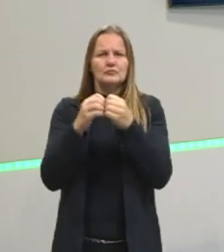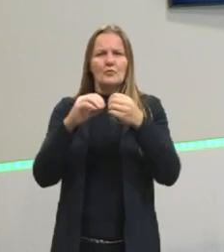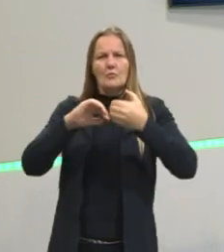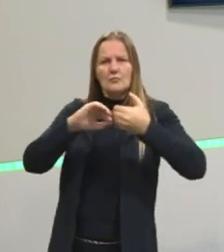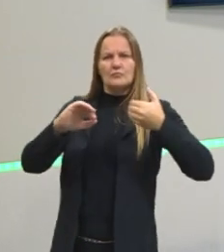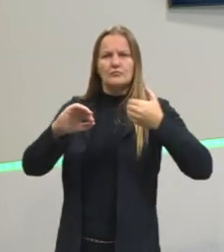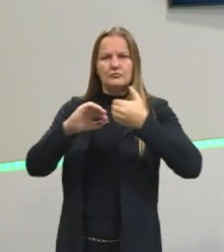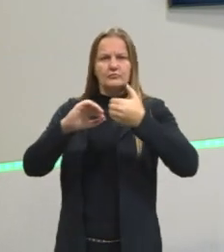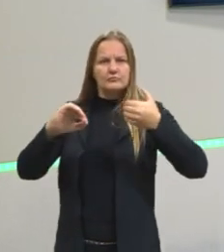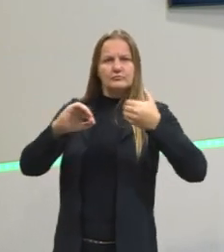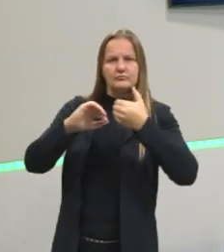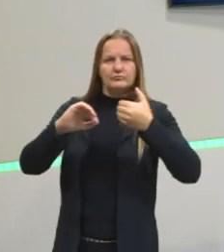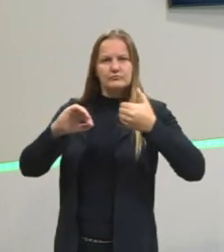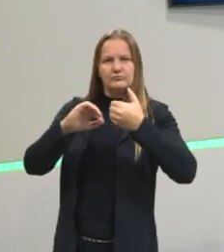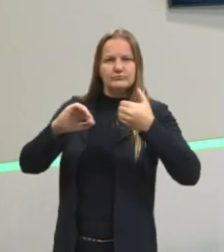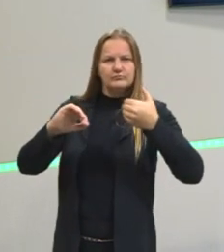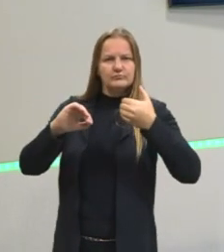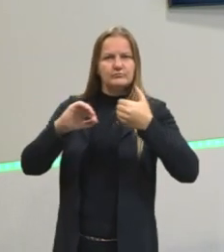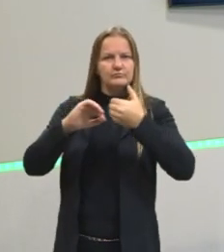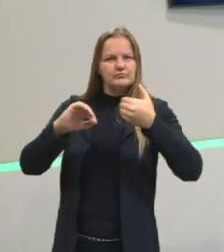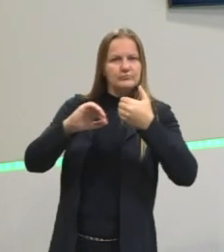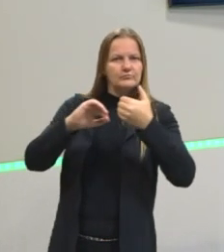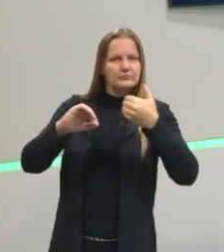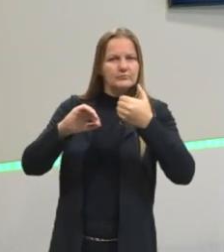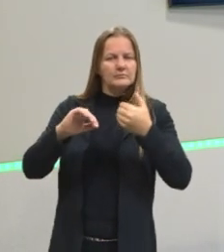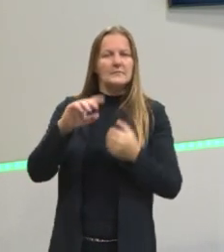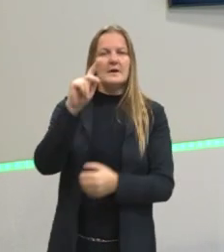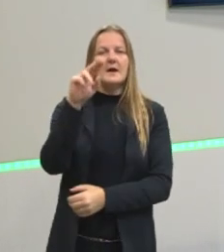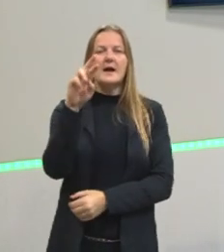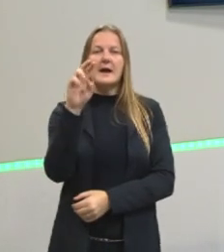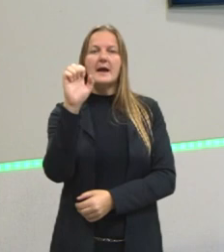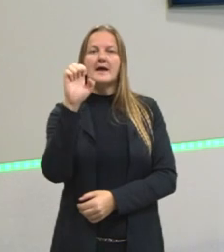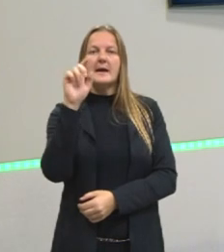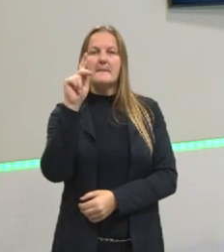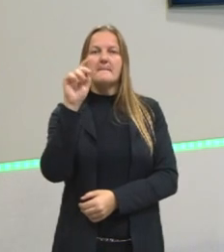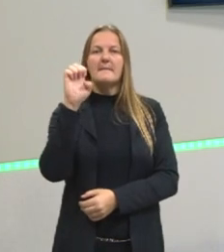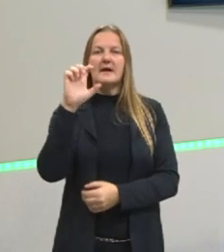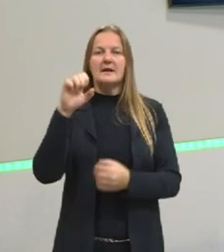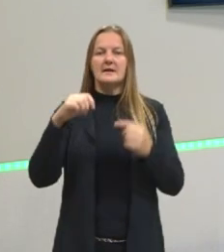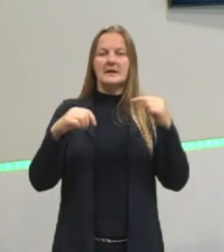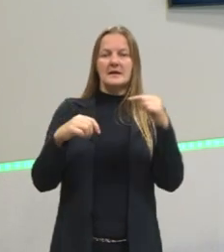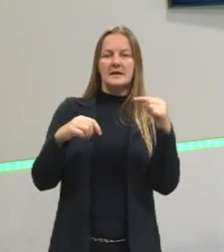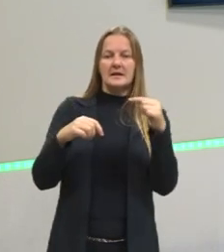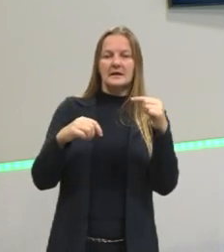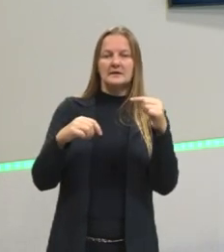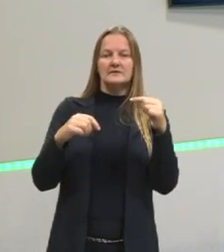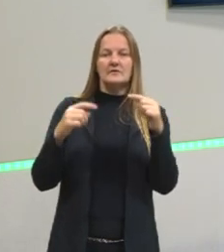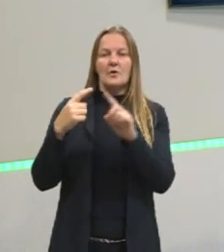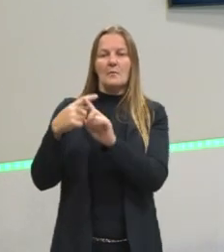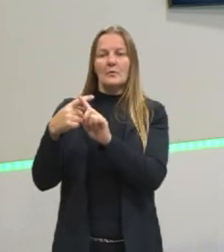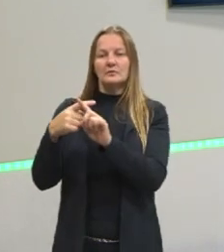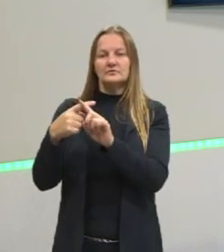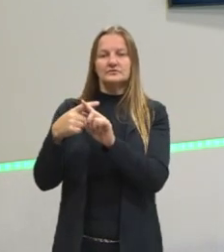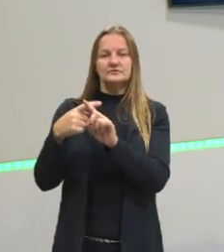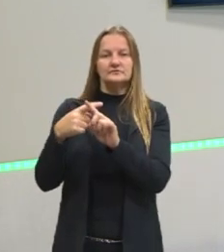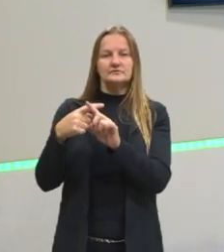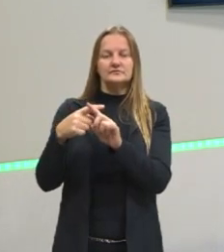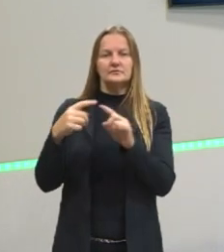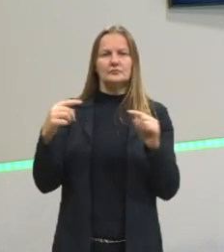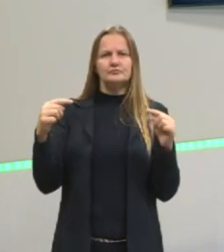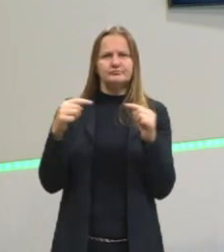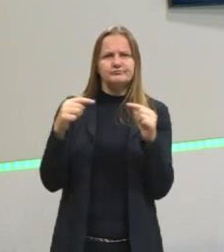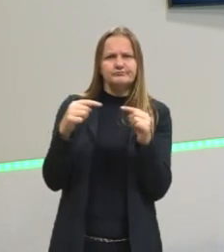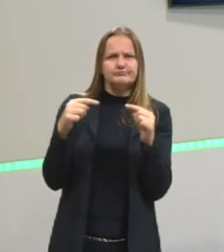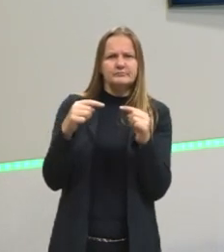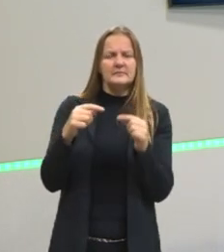os elétrons da minha partícula e acaba ocorrendo a formação de um polo negativo e um polo positivo, só que isso é em